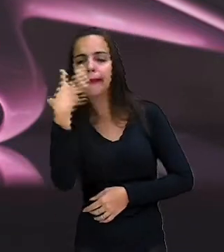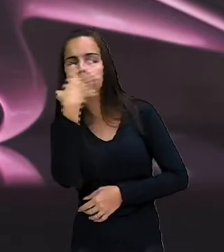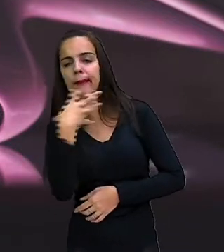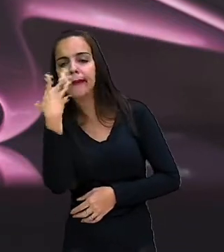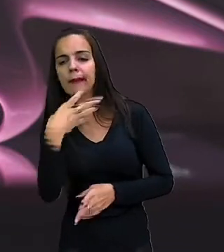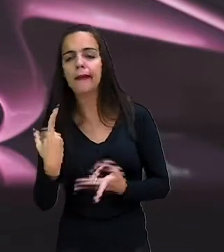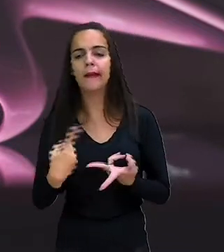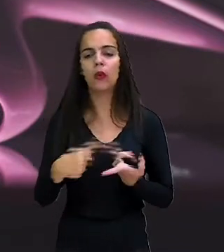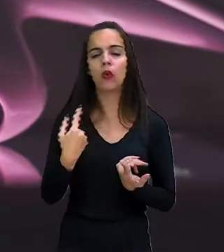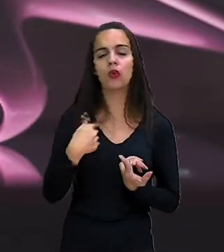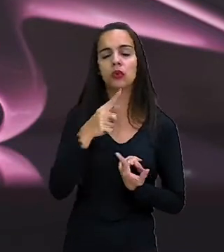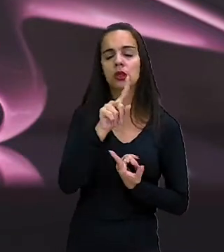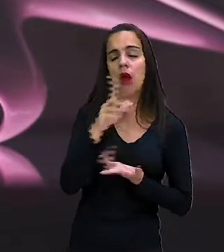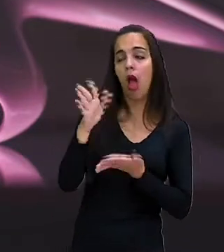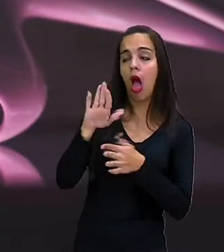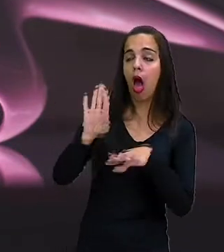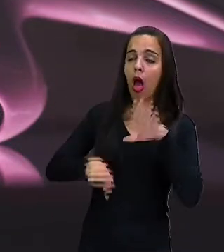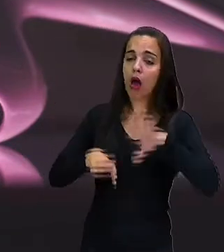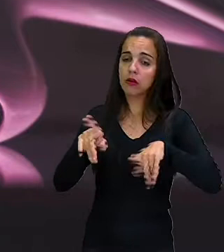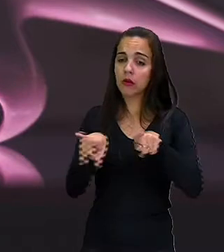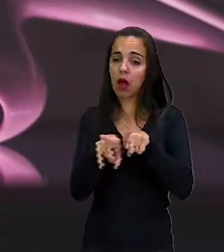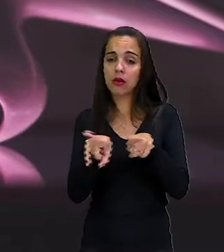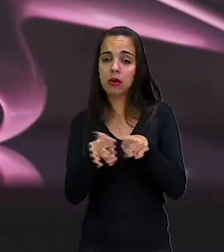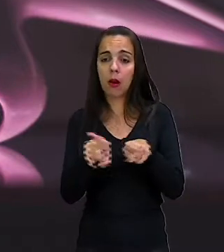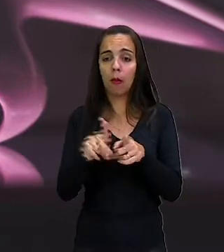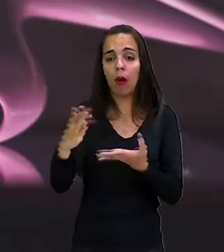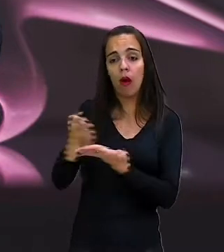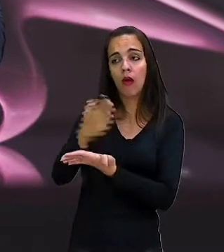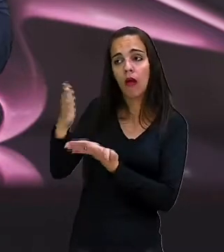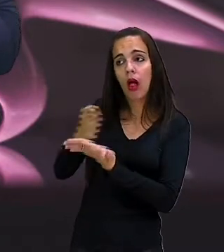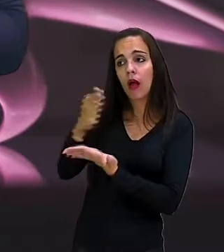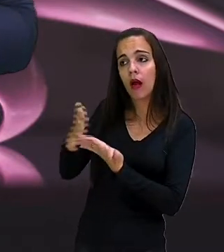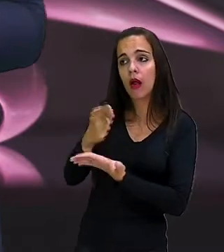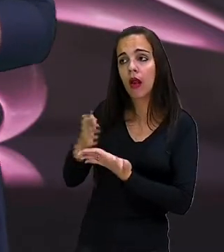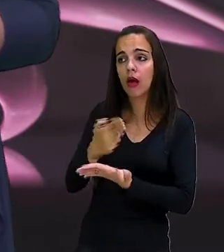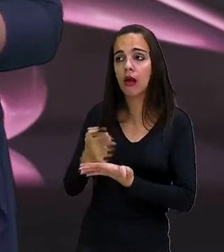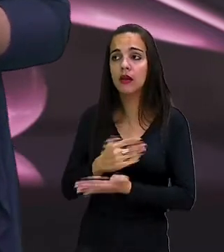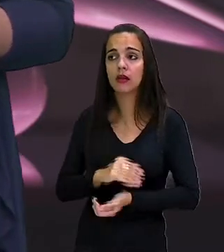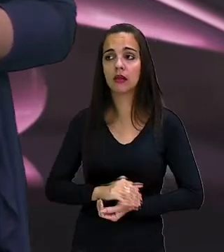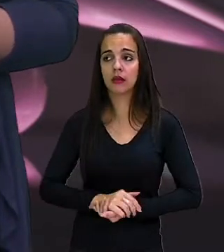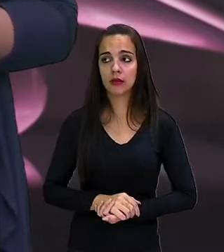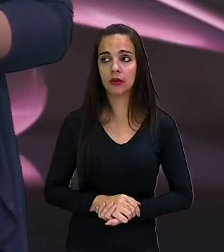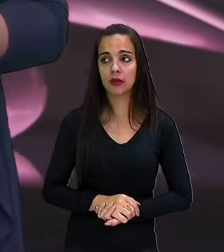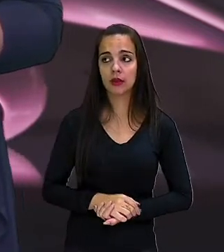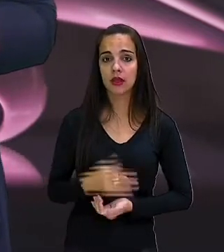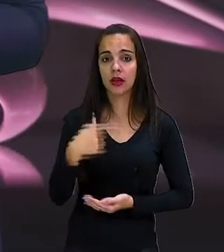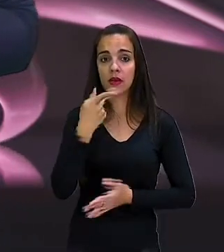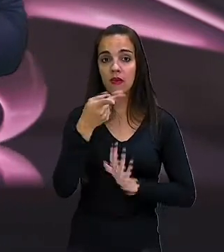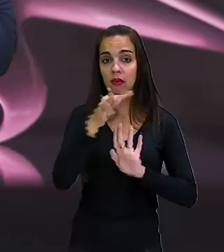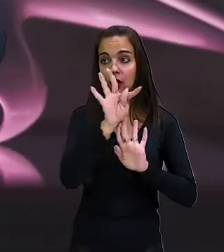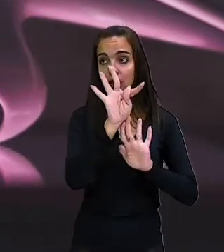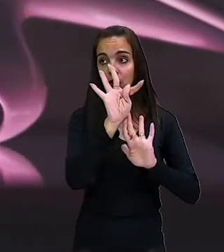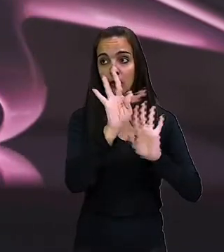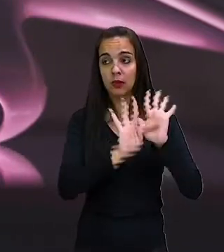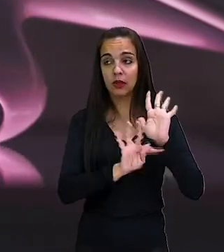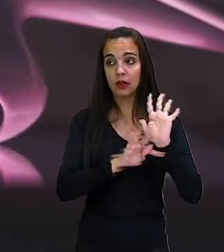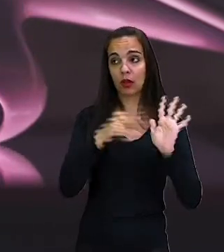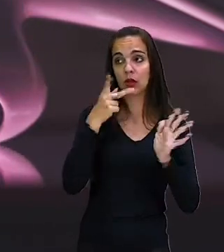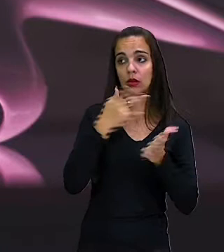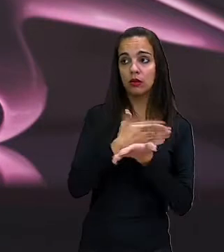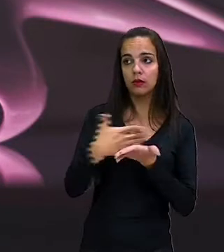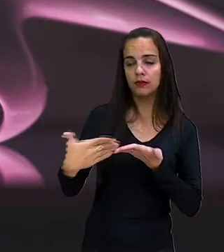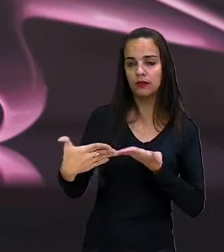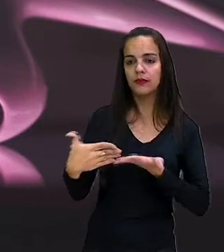Mas vamos ver o que ele causa? Vamos lá. Esse texto começa dessa forma.